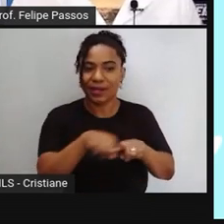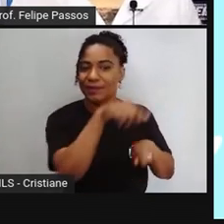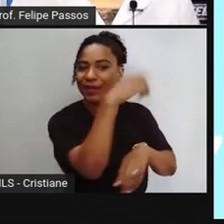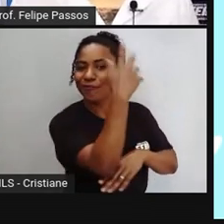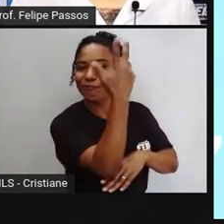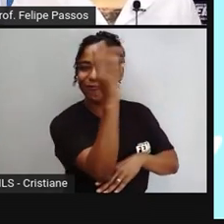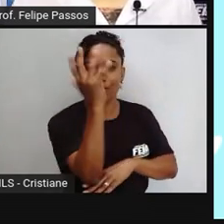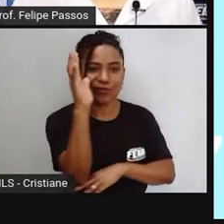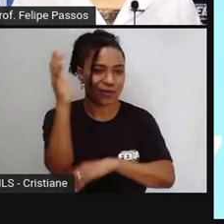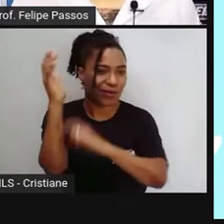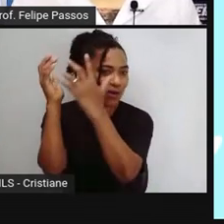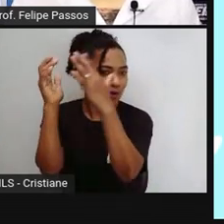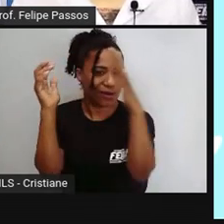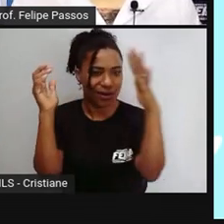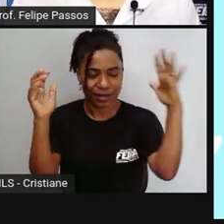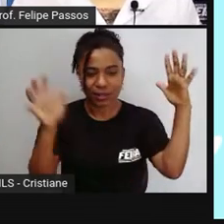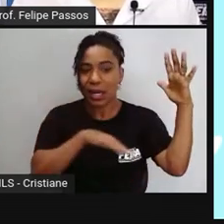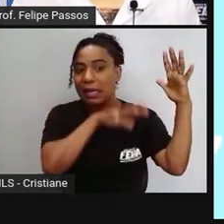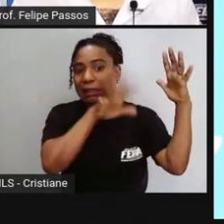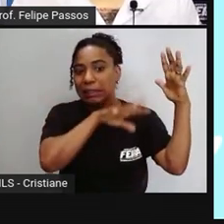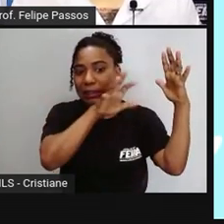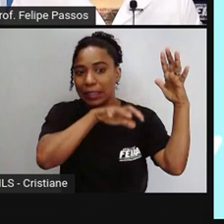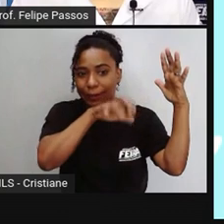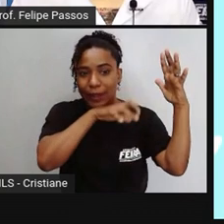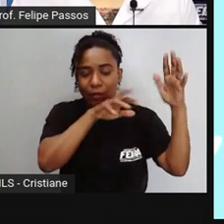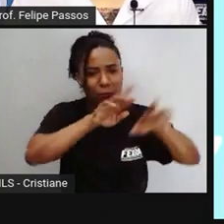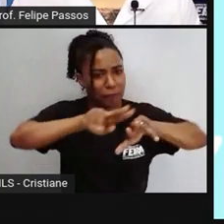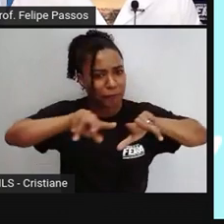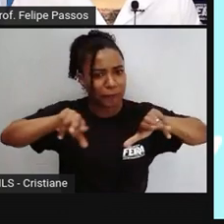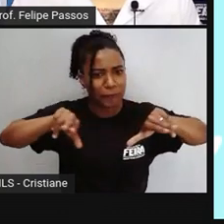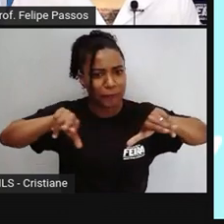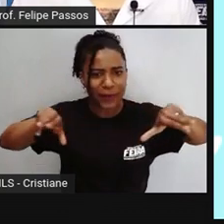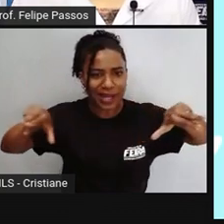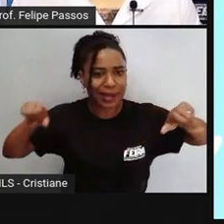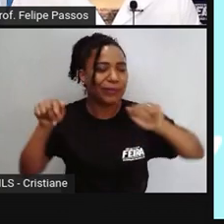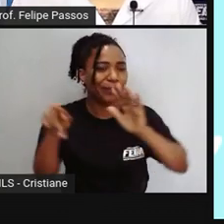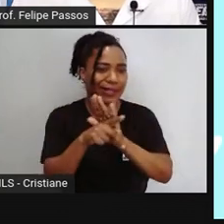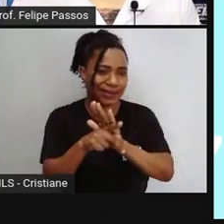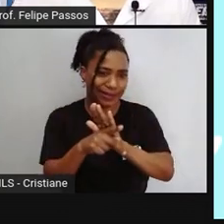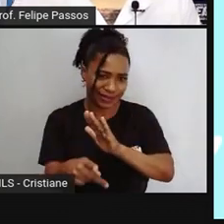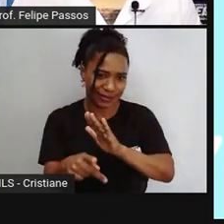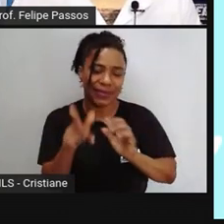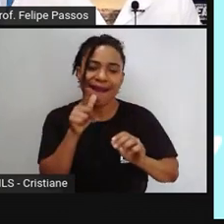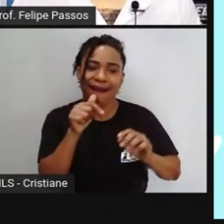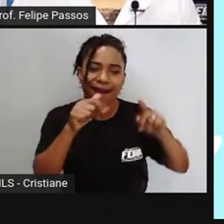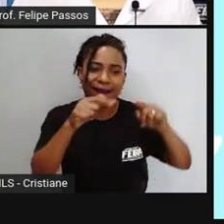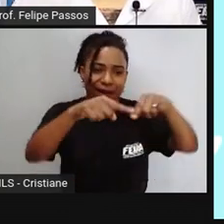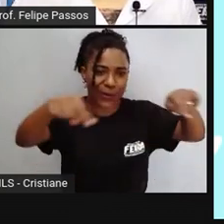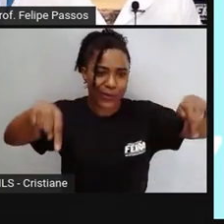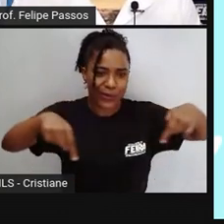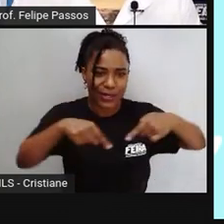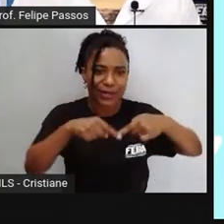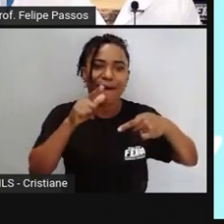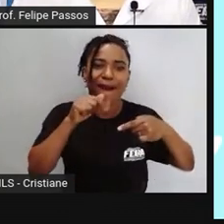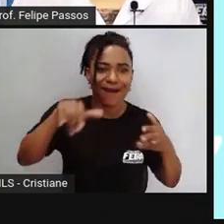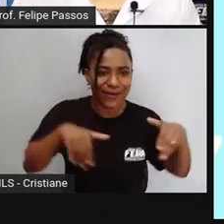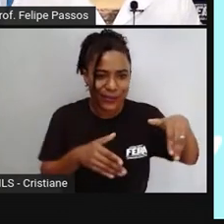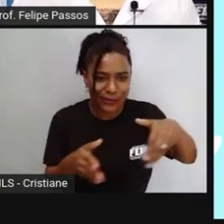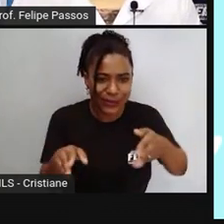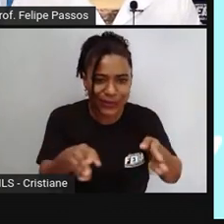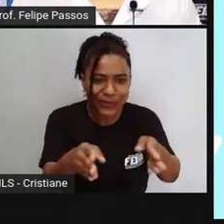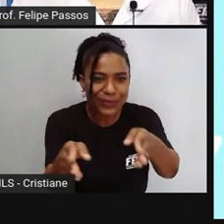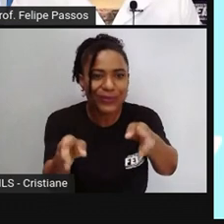e, o mais importante, nossos rios, nossos lagos, nossas